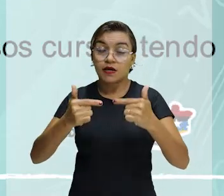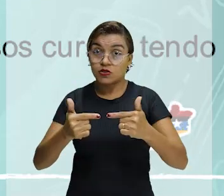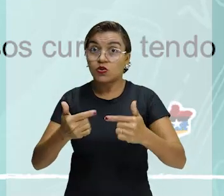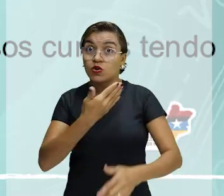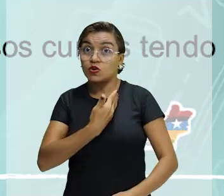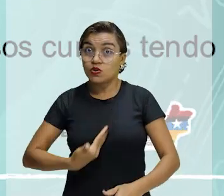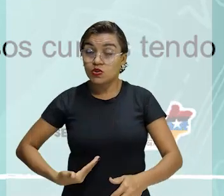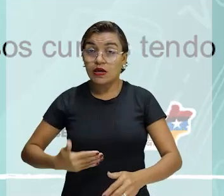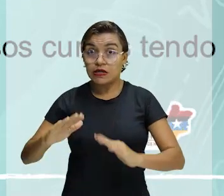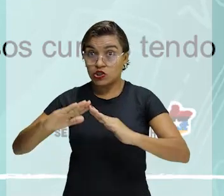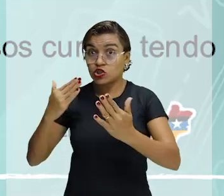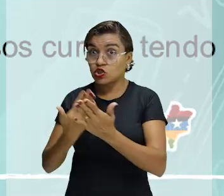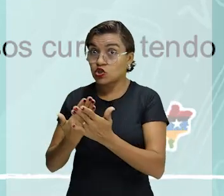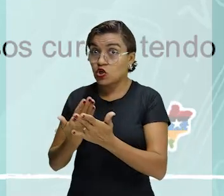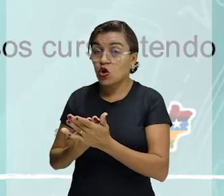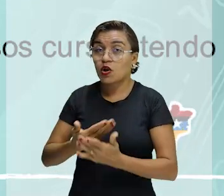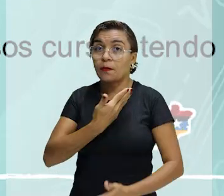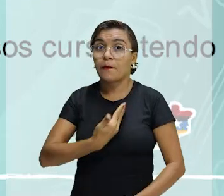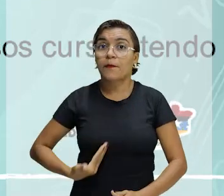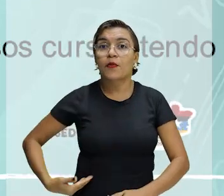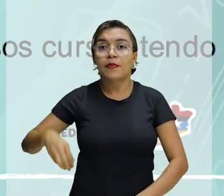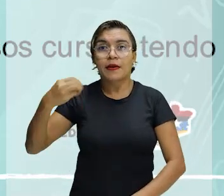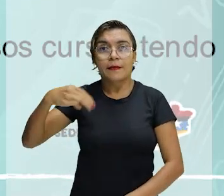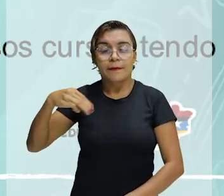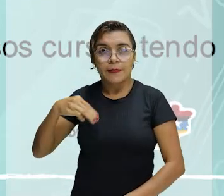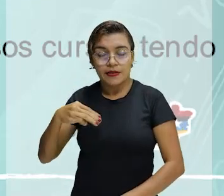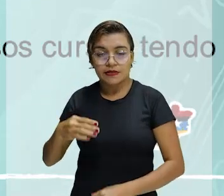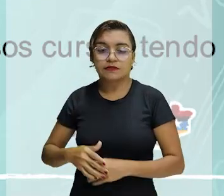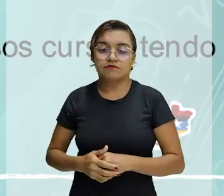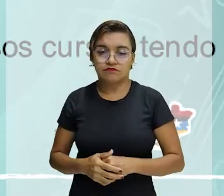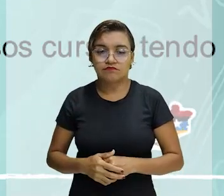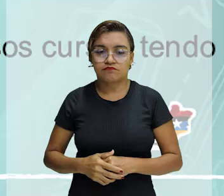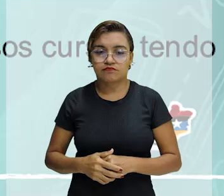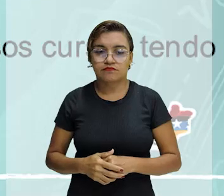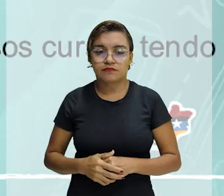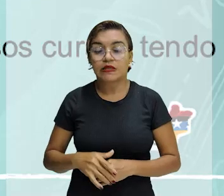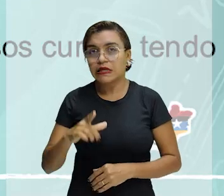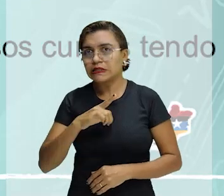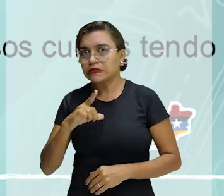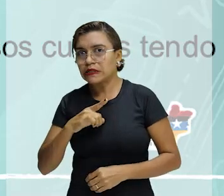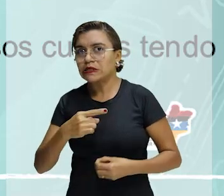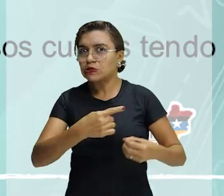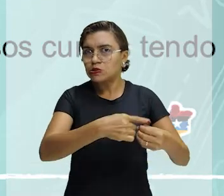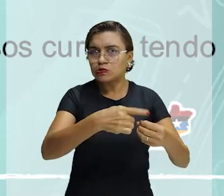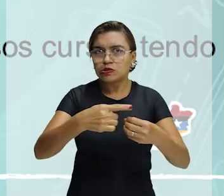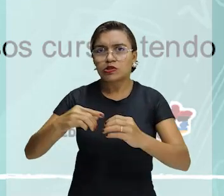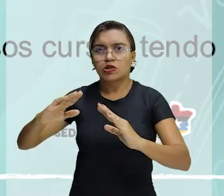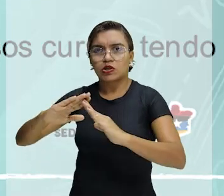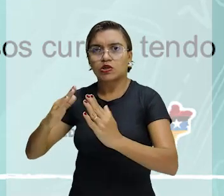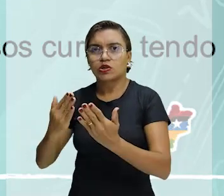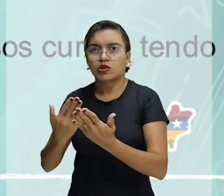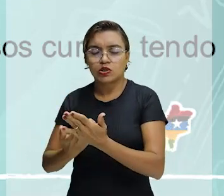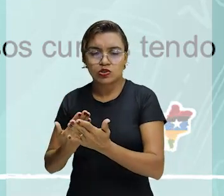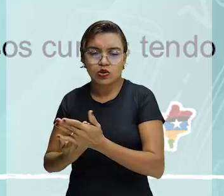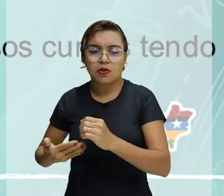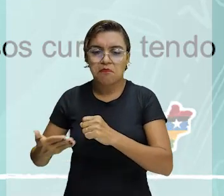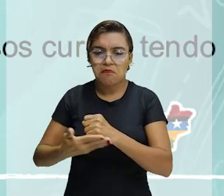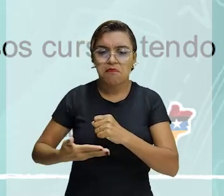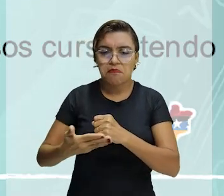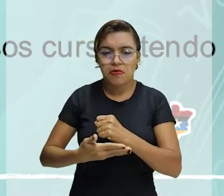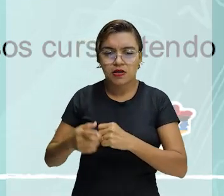com o objetivo de fortalecer a educação básica nos municípios localizados nas proximidades da Estrada de Ferro